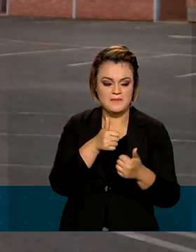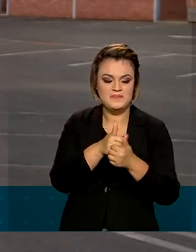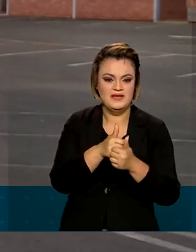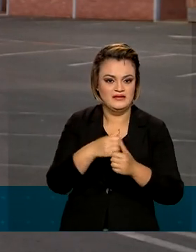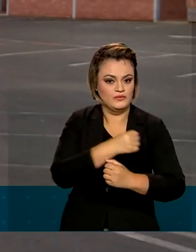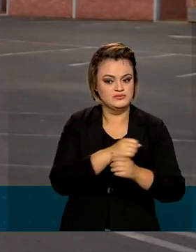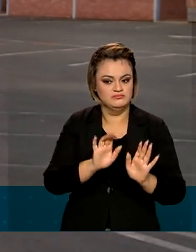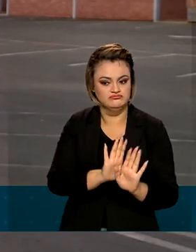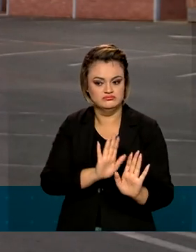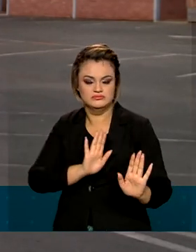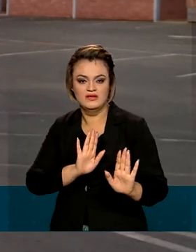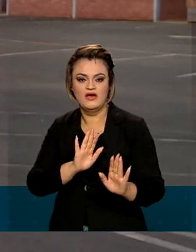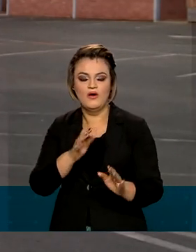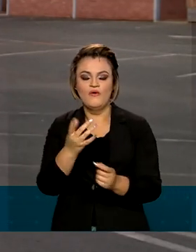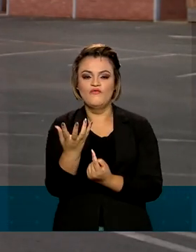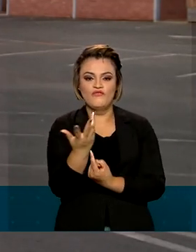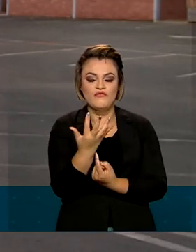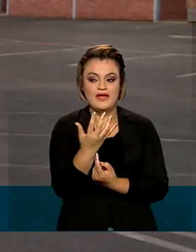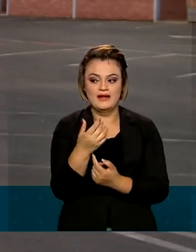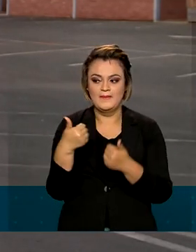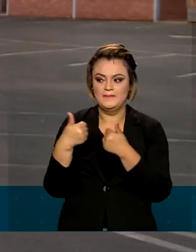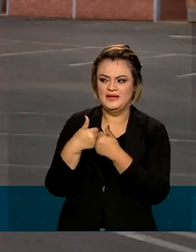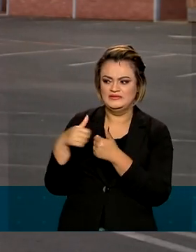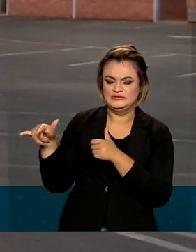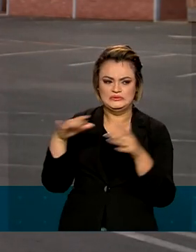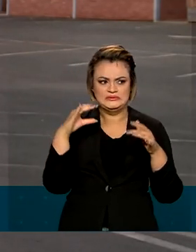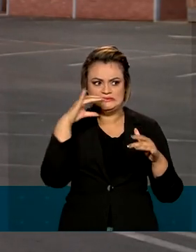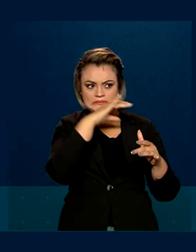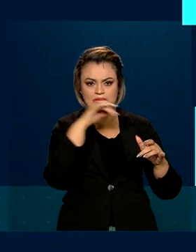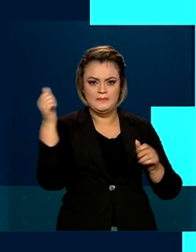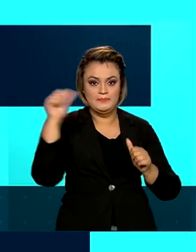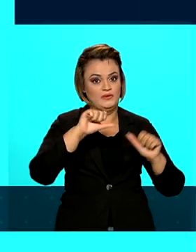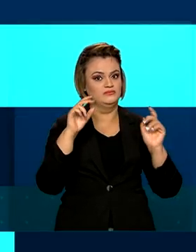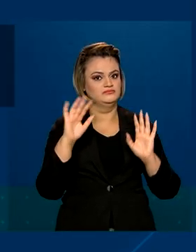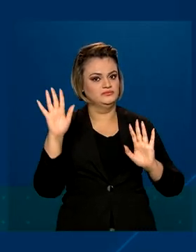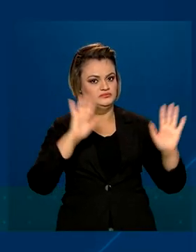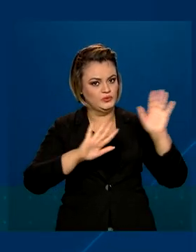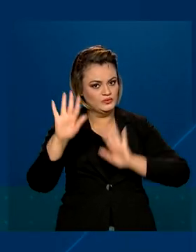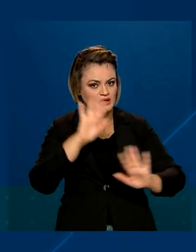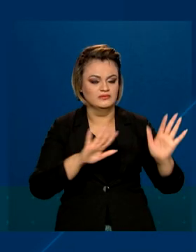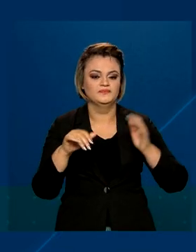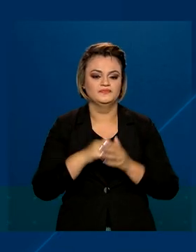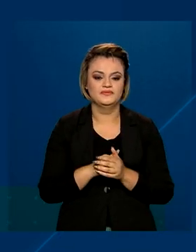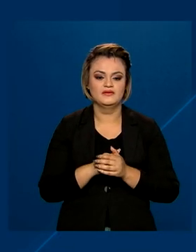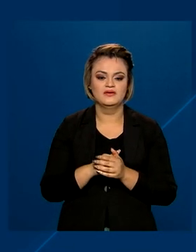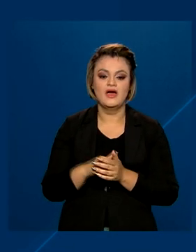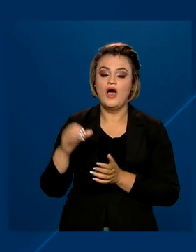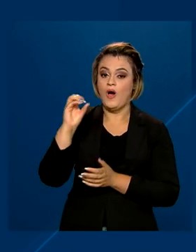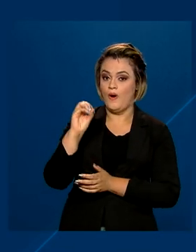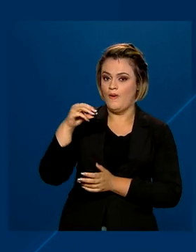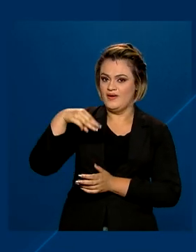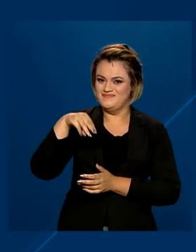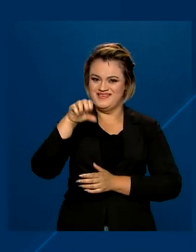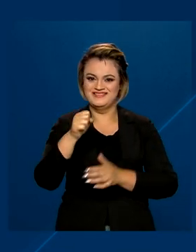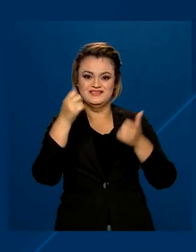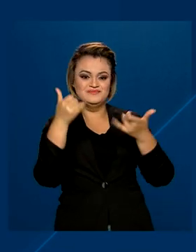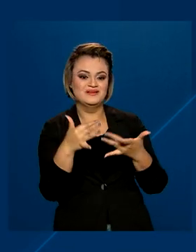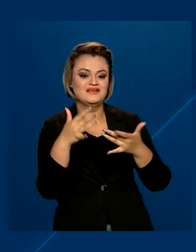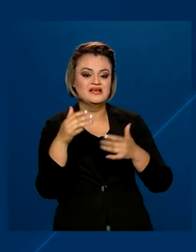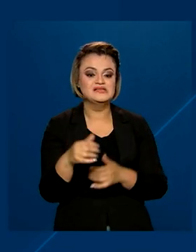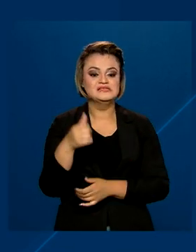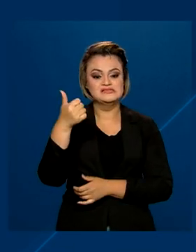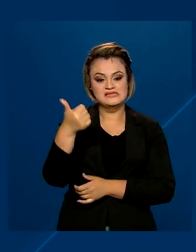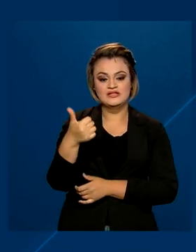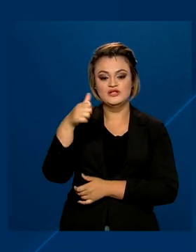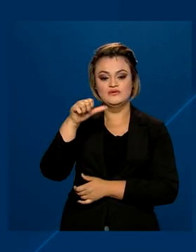da cozinha e não acender velas perto de produtos inflamáveis. Segundo a Organização Mundial da Saúde, cerca de